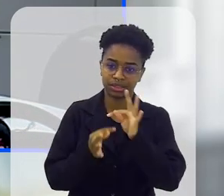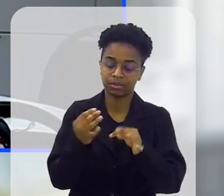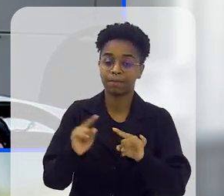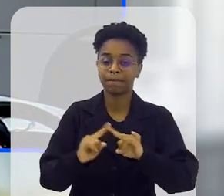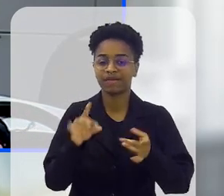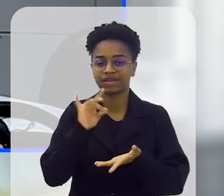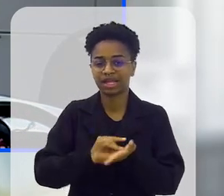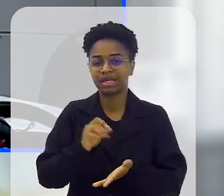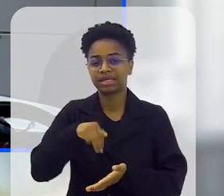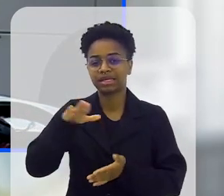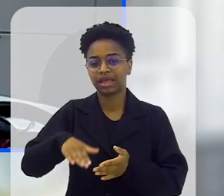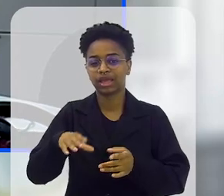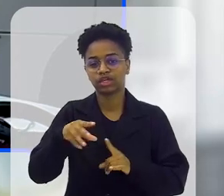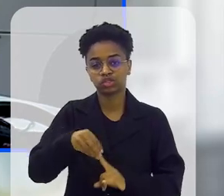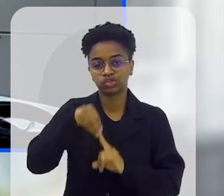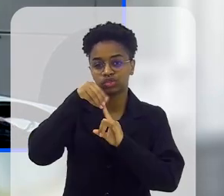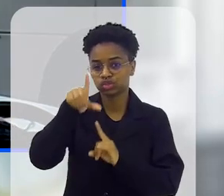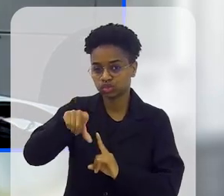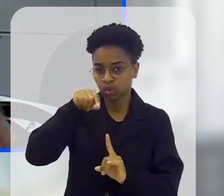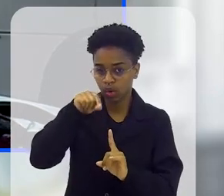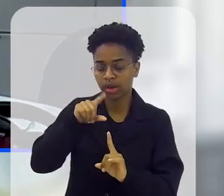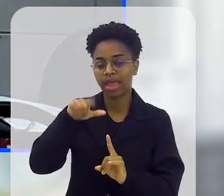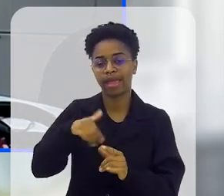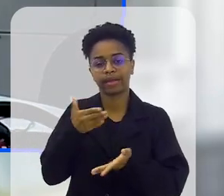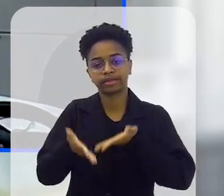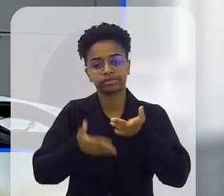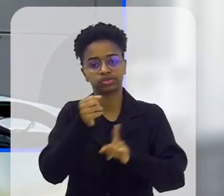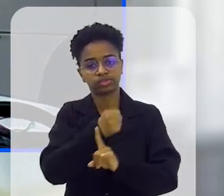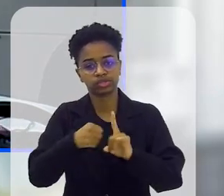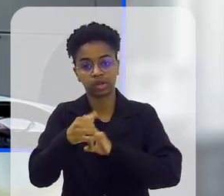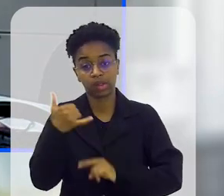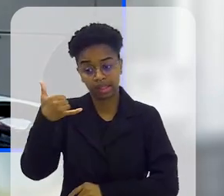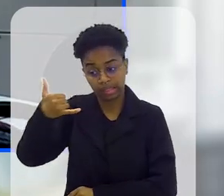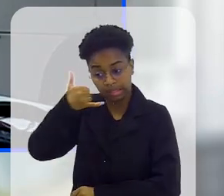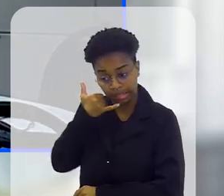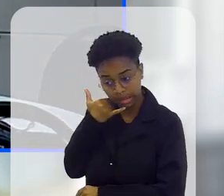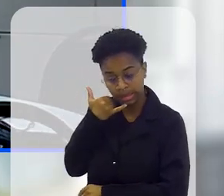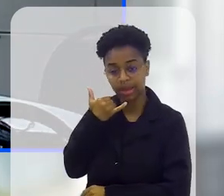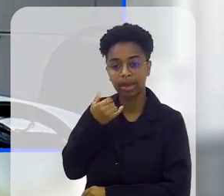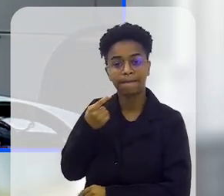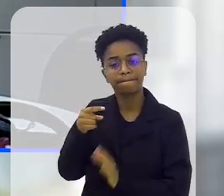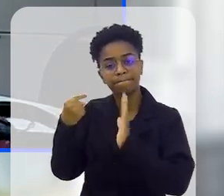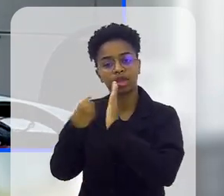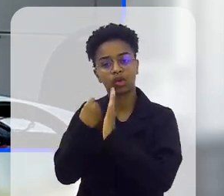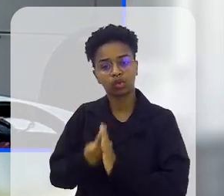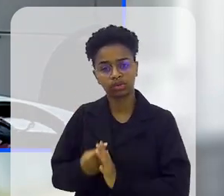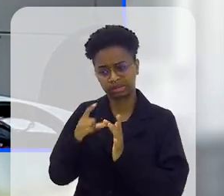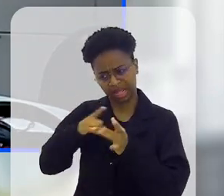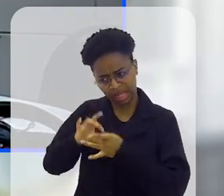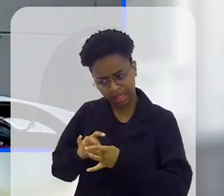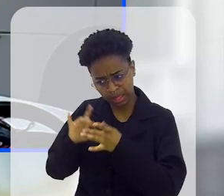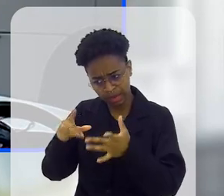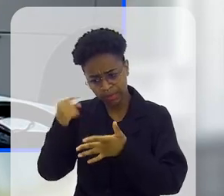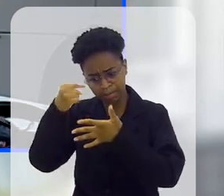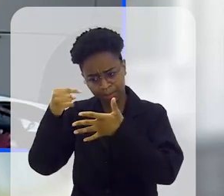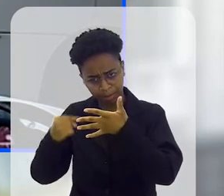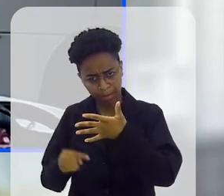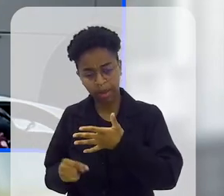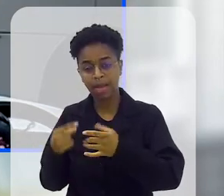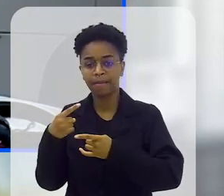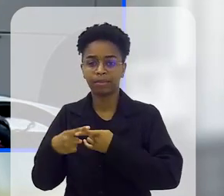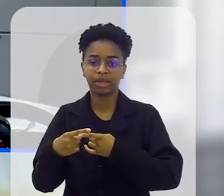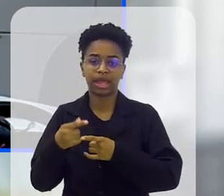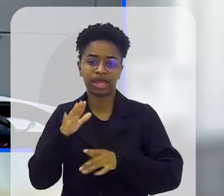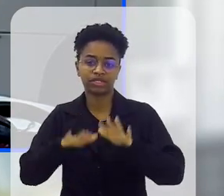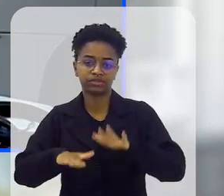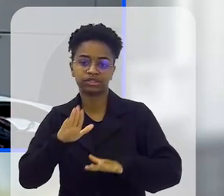tratamento. Mas quem indica é a assistente social que liga para a nossa casa e vê a disponibilidade e os critérios que a gente vai usar, porque é uma